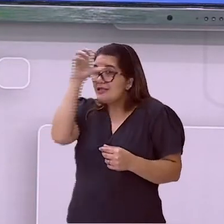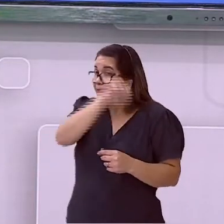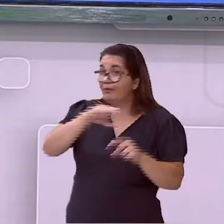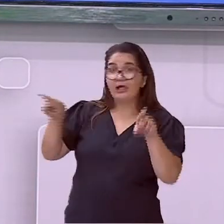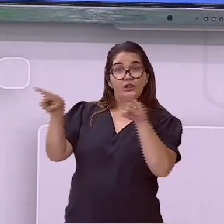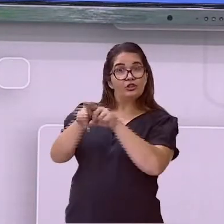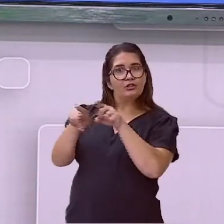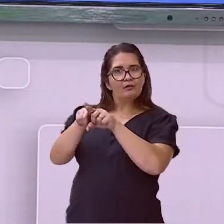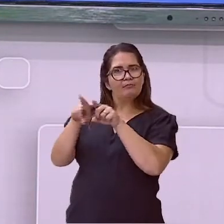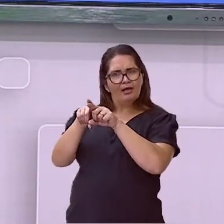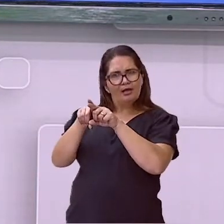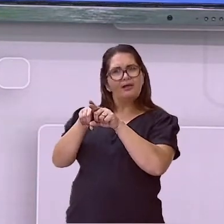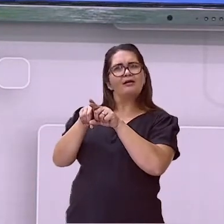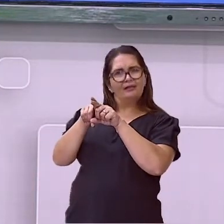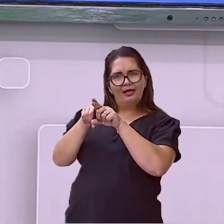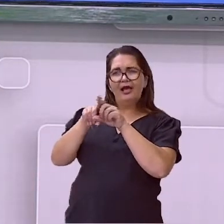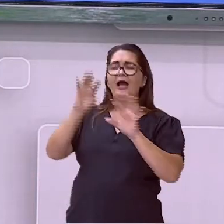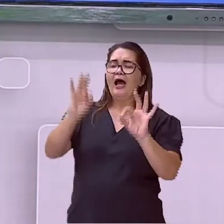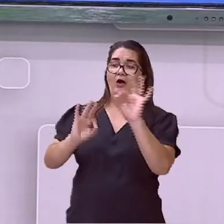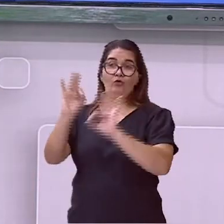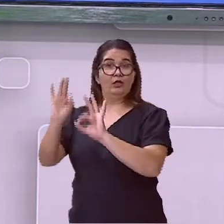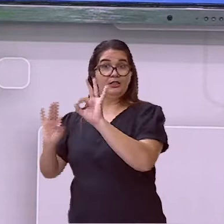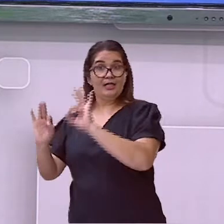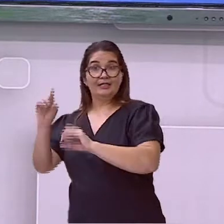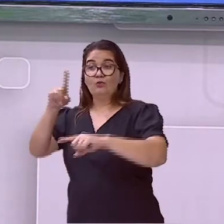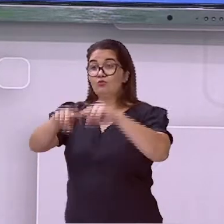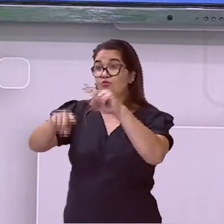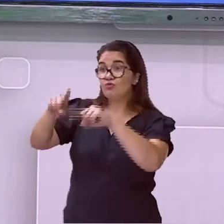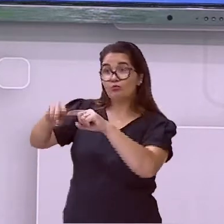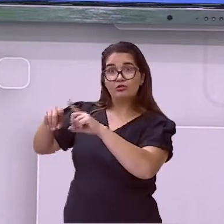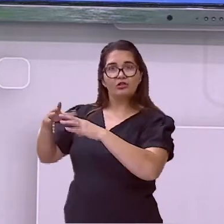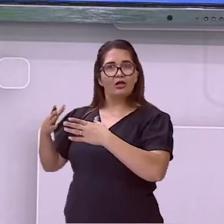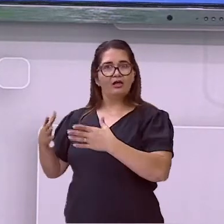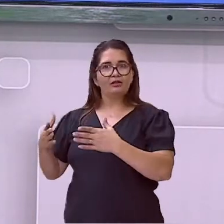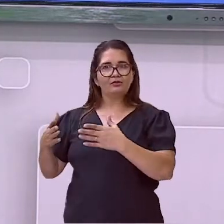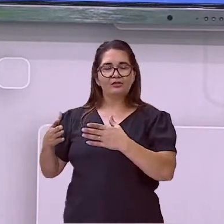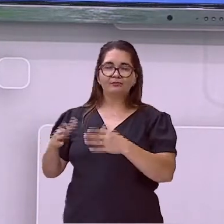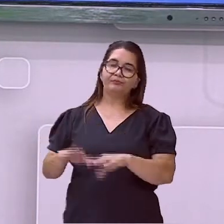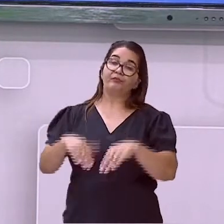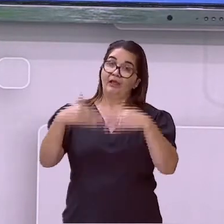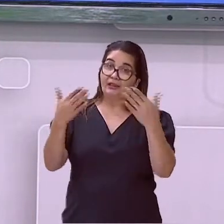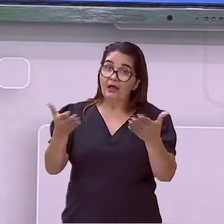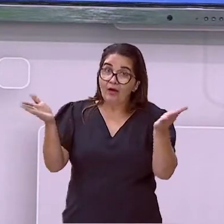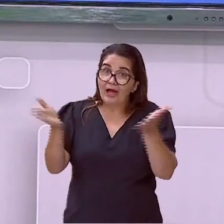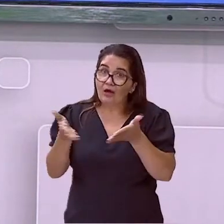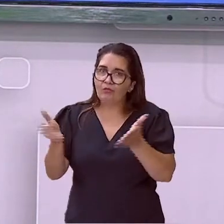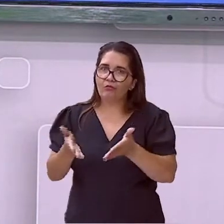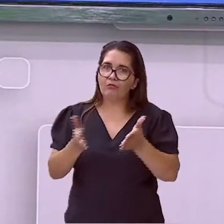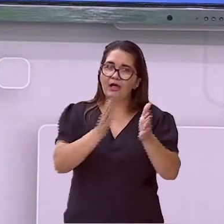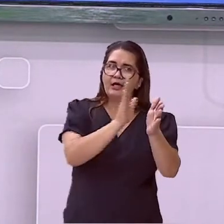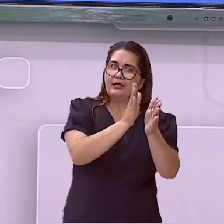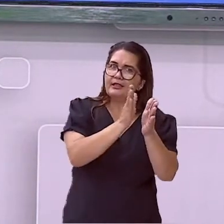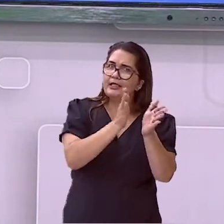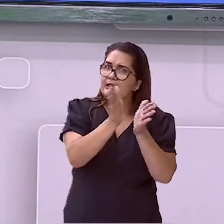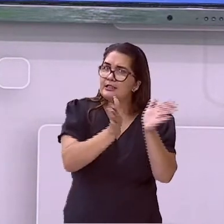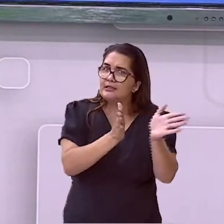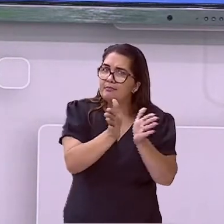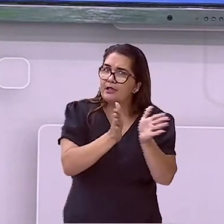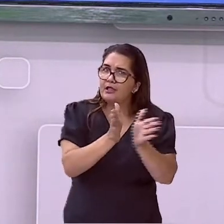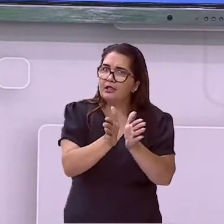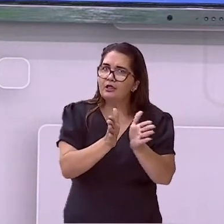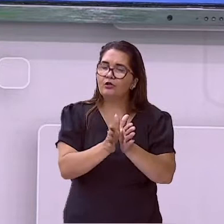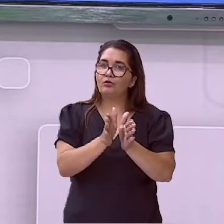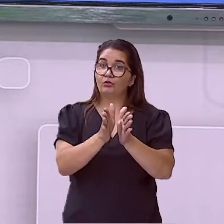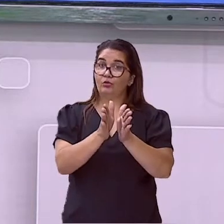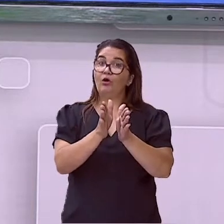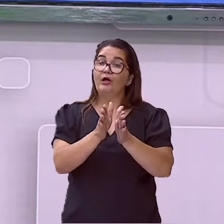nesse período. É neste período que a gente tem que ter muito cuidado com o que a gente fala próximo